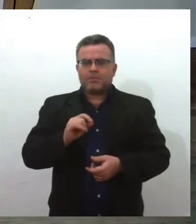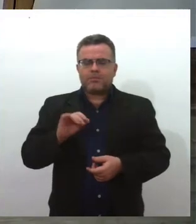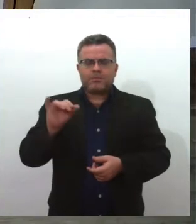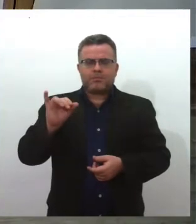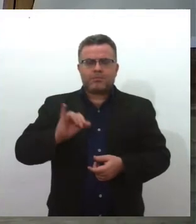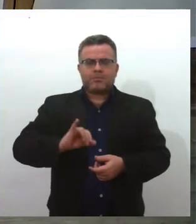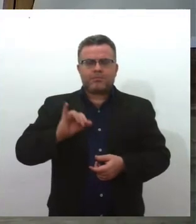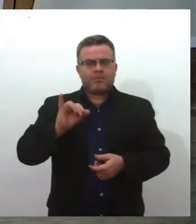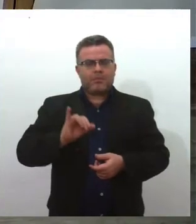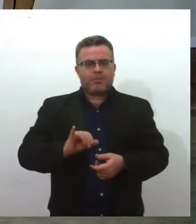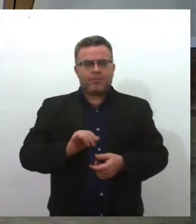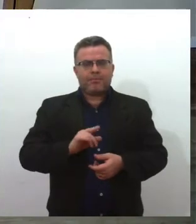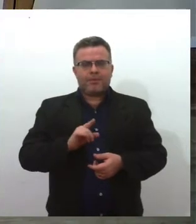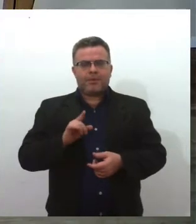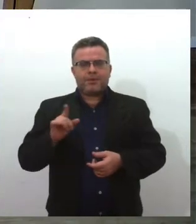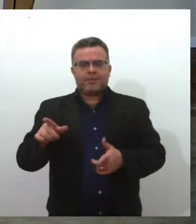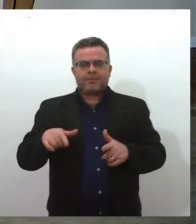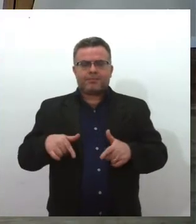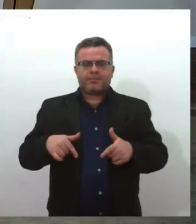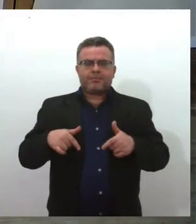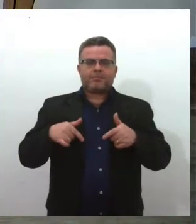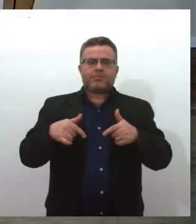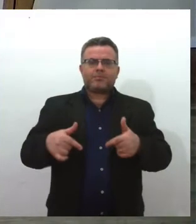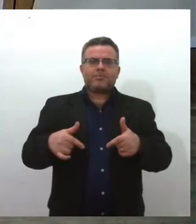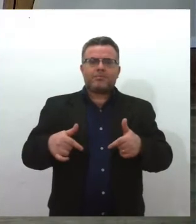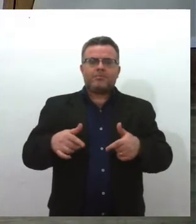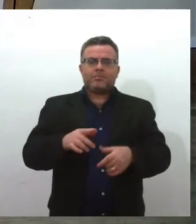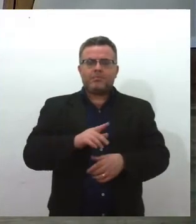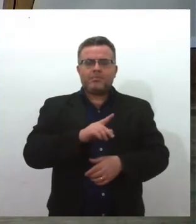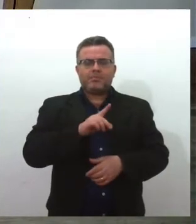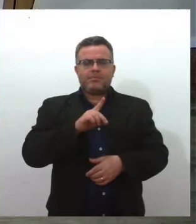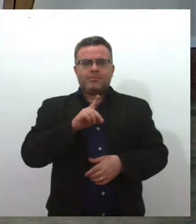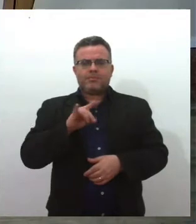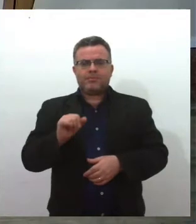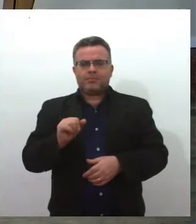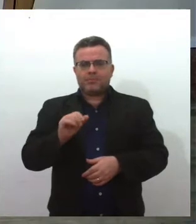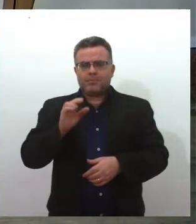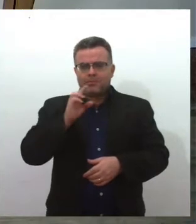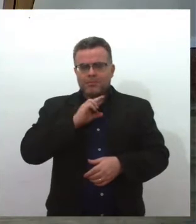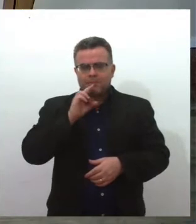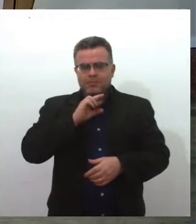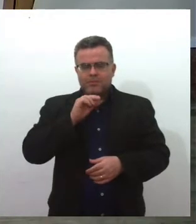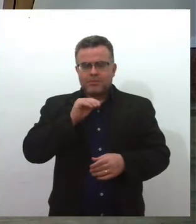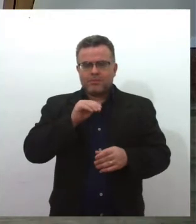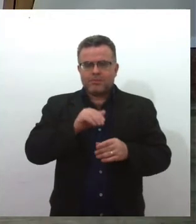tinha tanta convicção de que esse dia tinha que ser votado, assim, com urgência, inclusive.